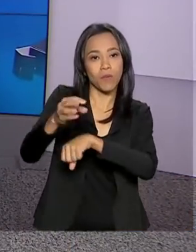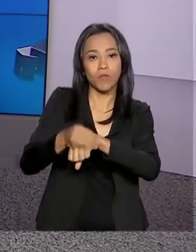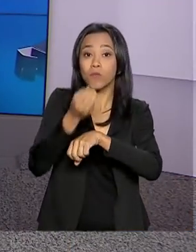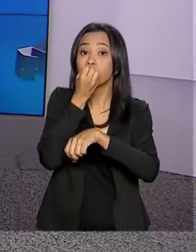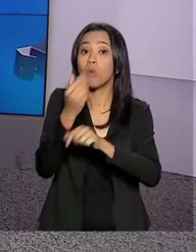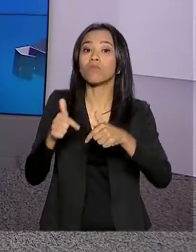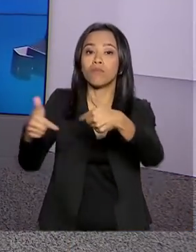Bom trabalho para você aí.